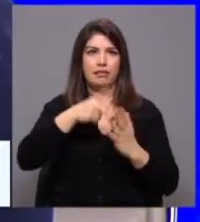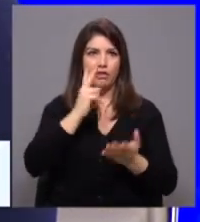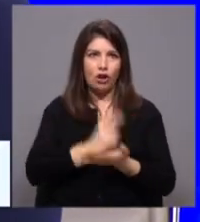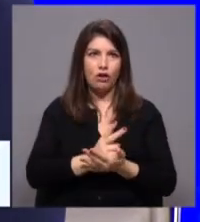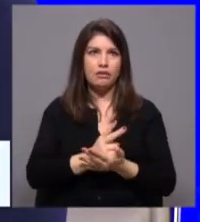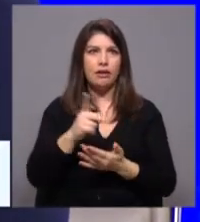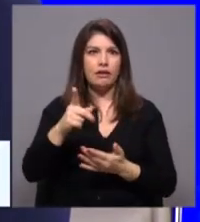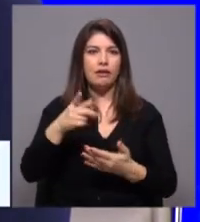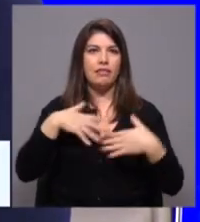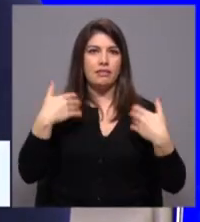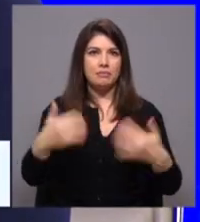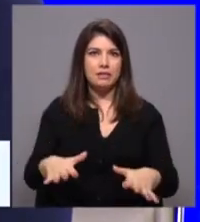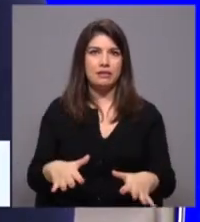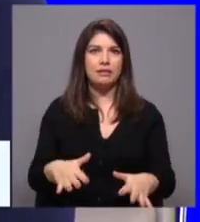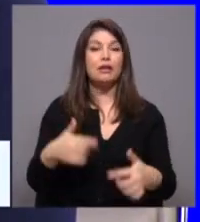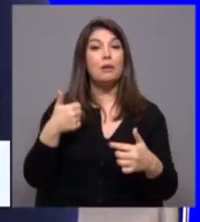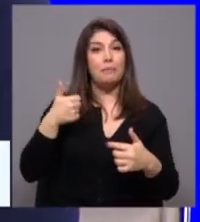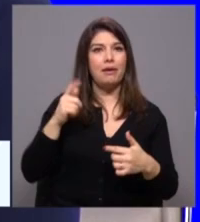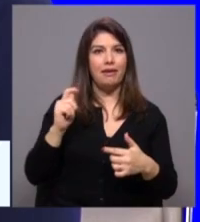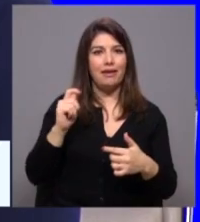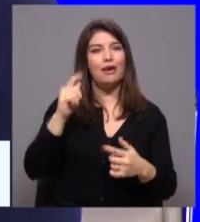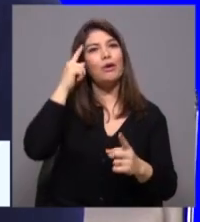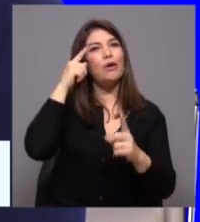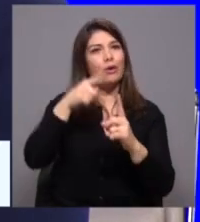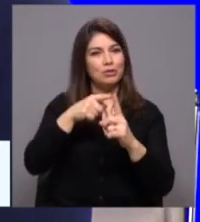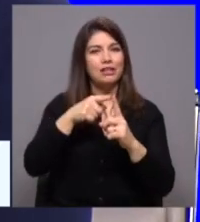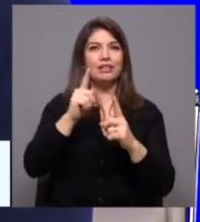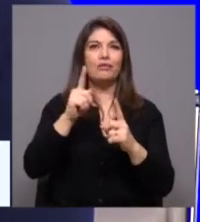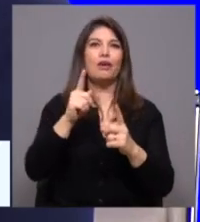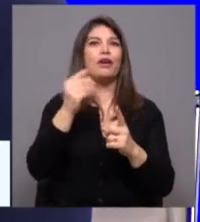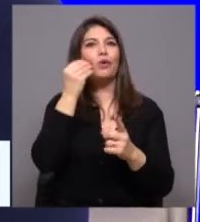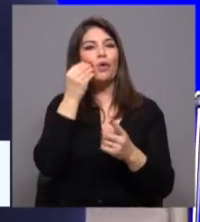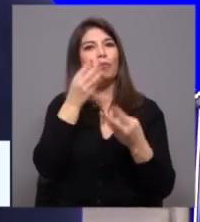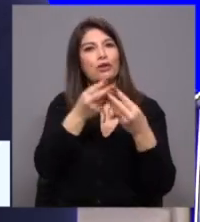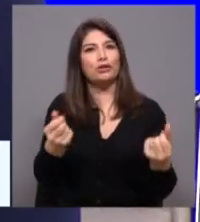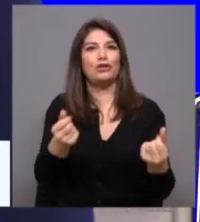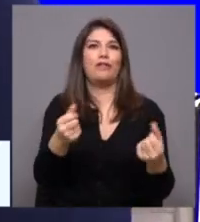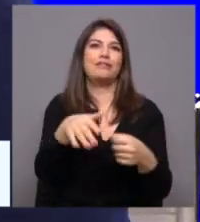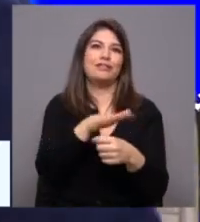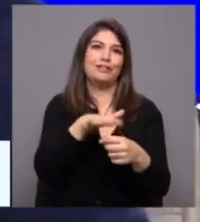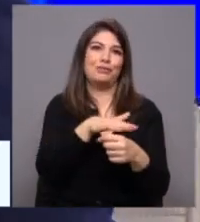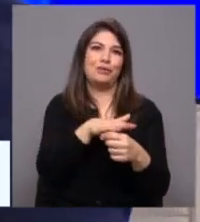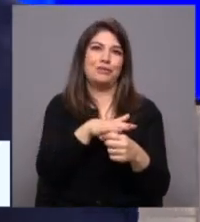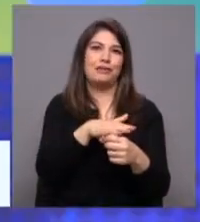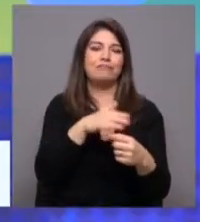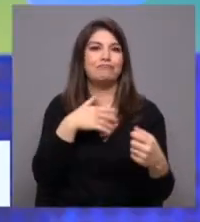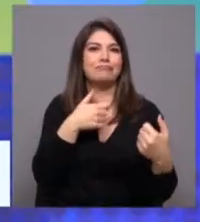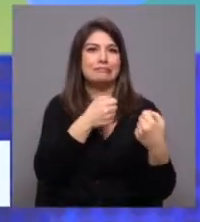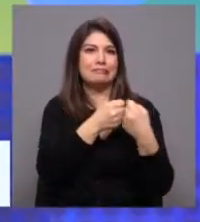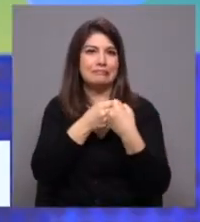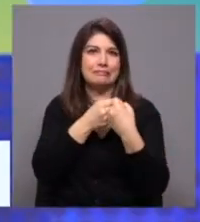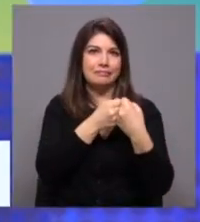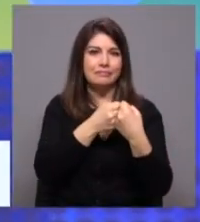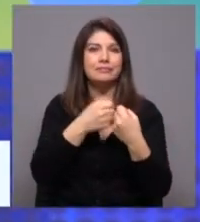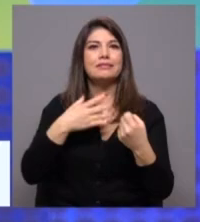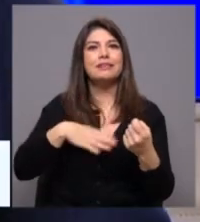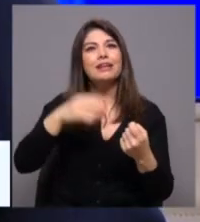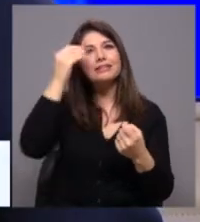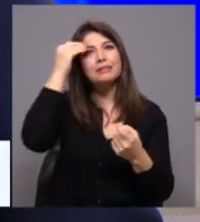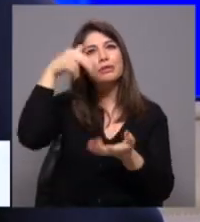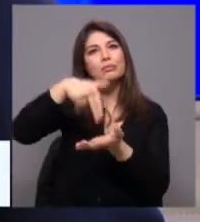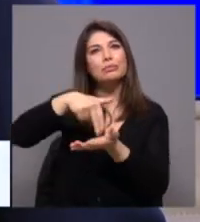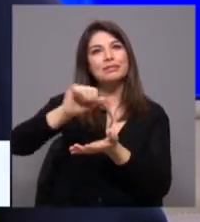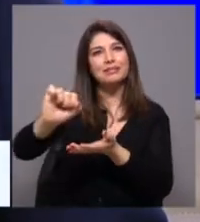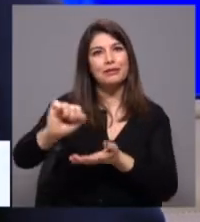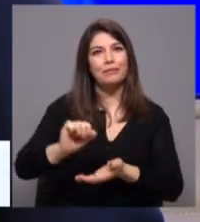está aqui para as soluções para o país, é isso que debatemos. que debato com António Costa e o que debatemos. Com a força que tivermos... O